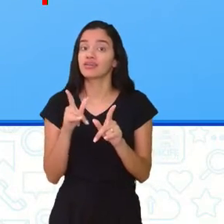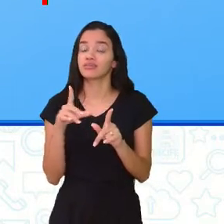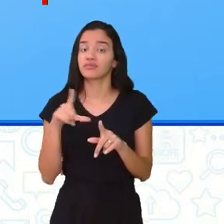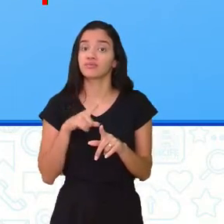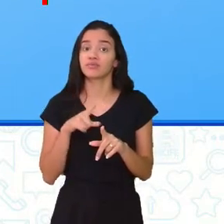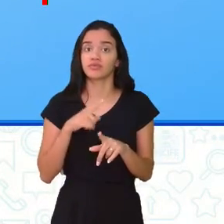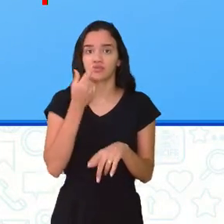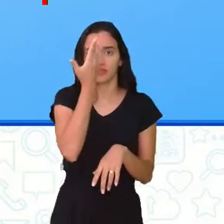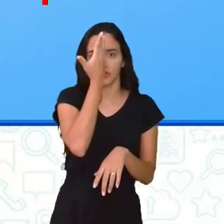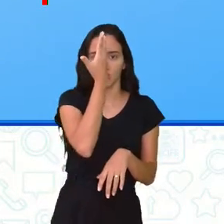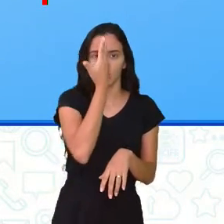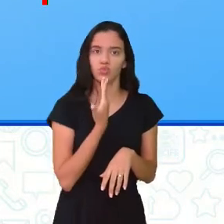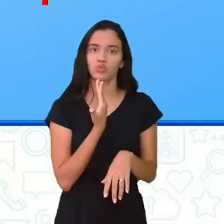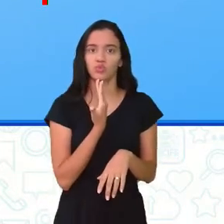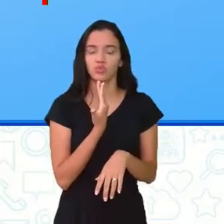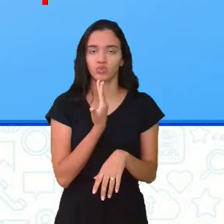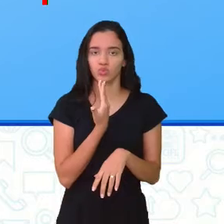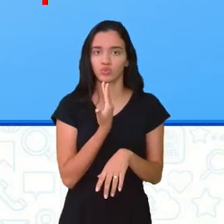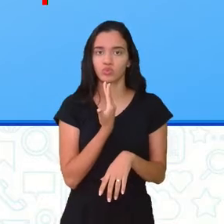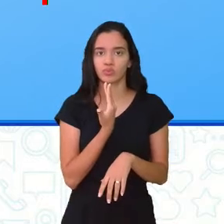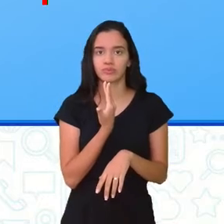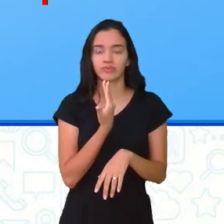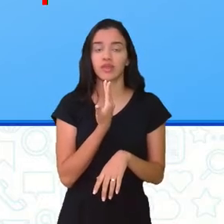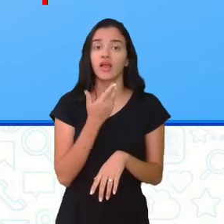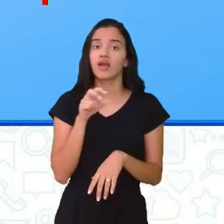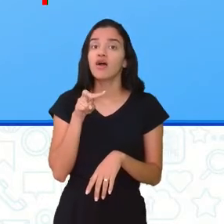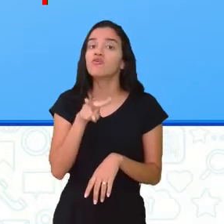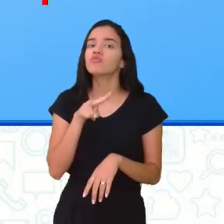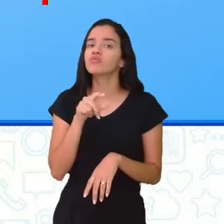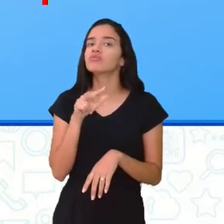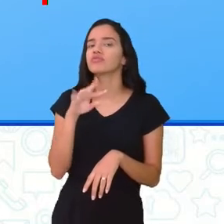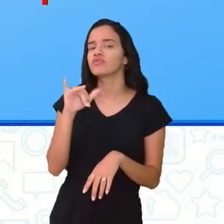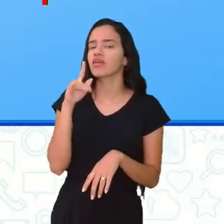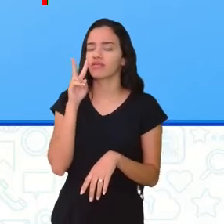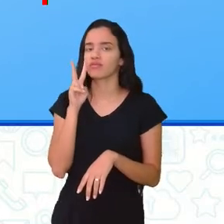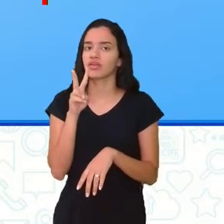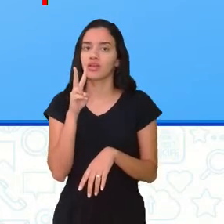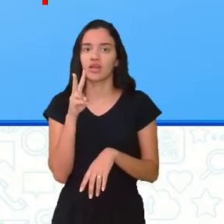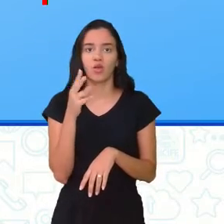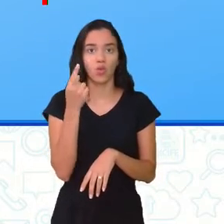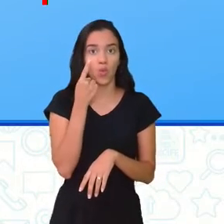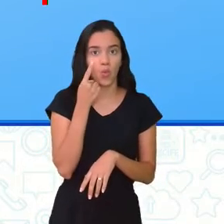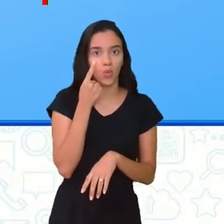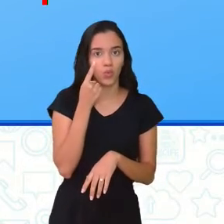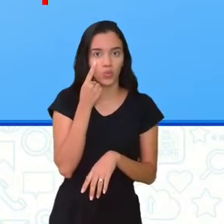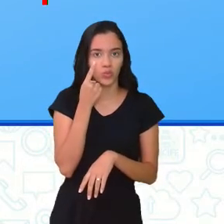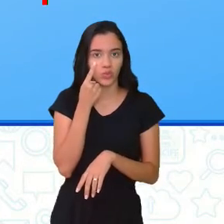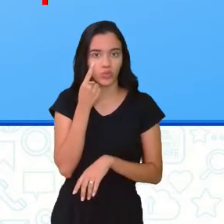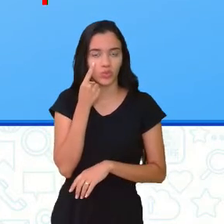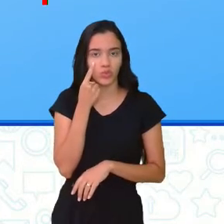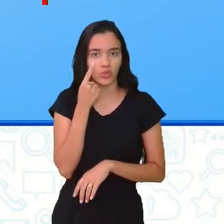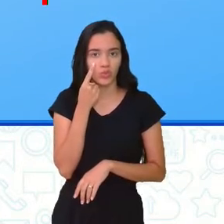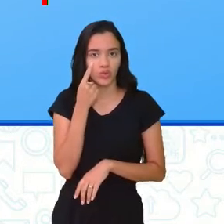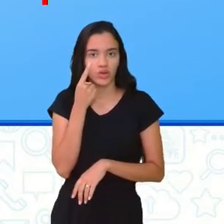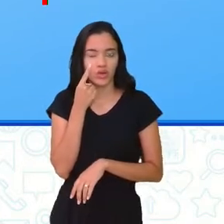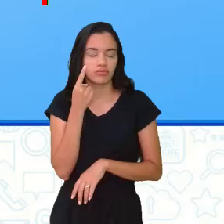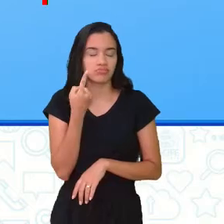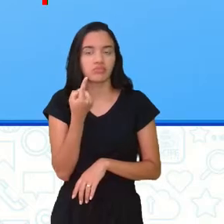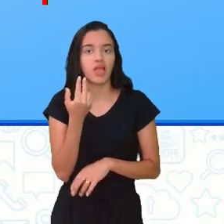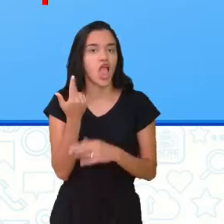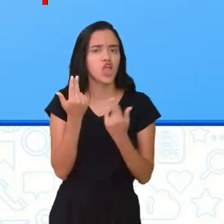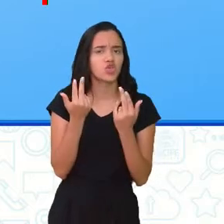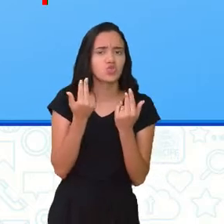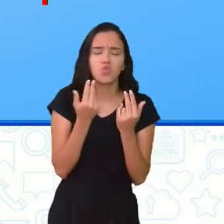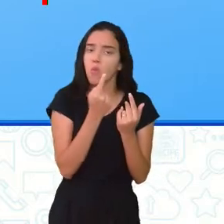nosso rosto ao meio, você vai ver que o seu olho do lado direito não é tão